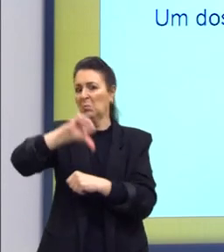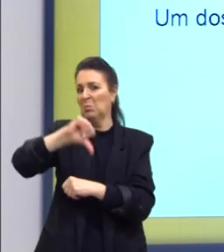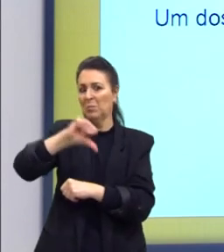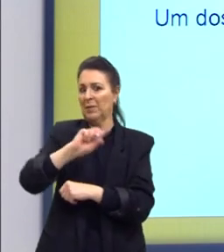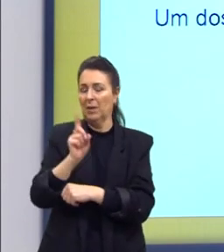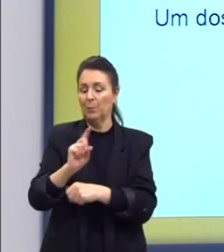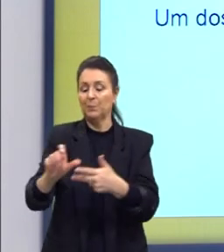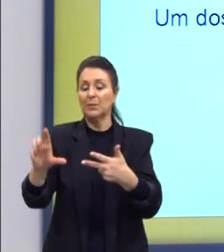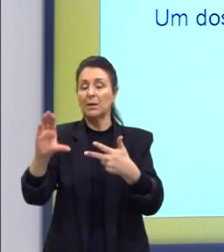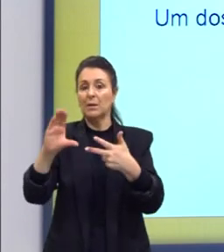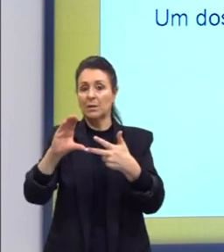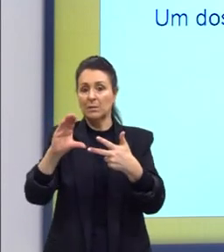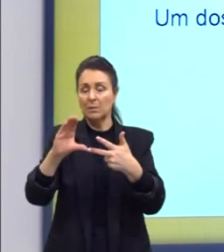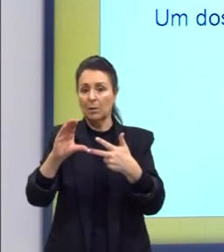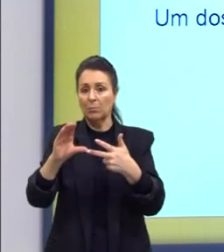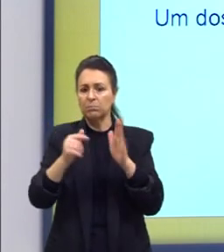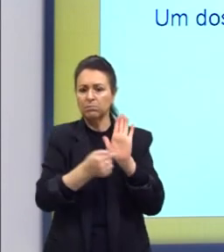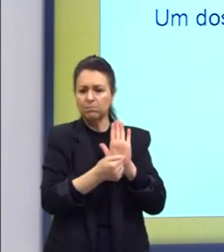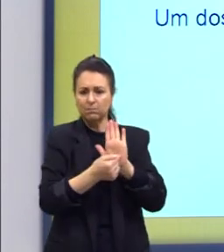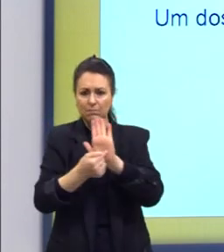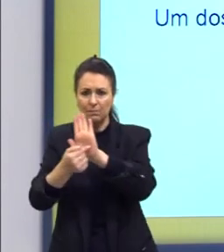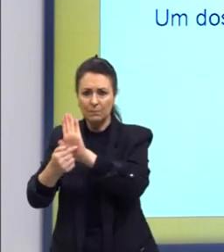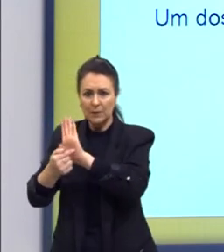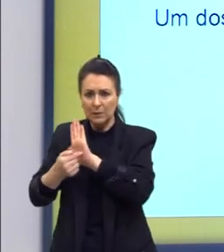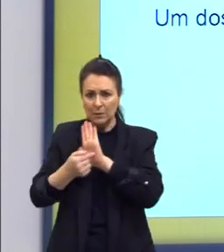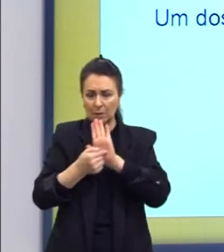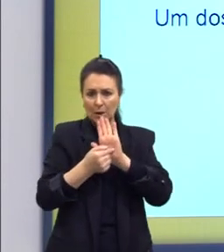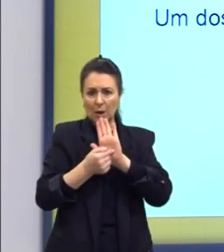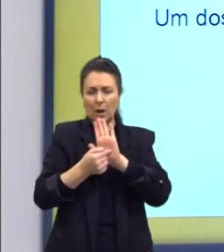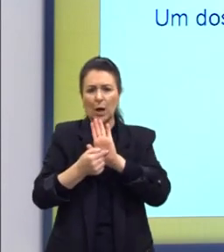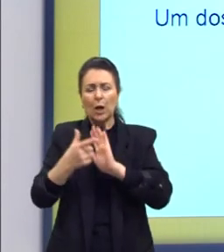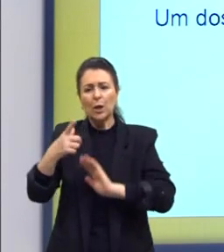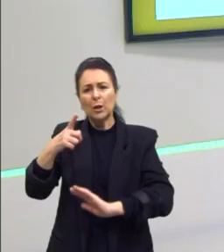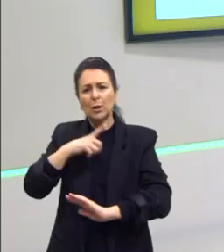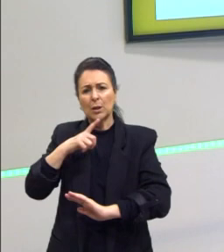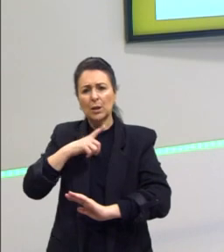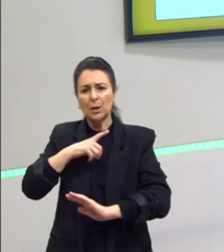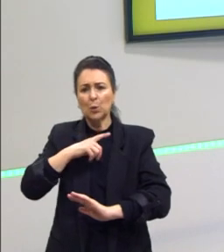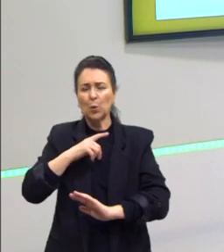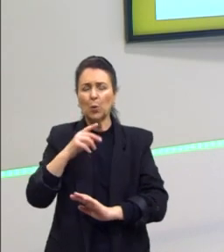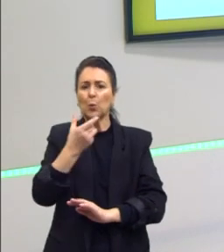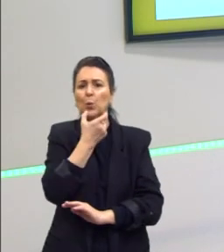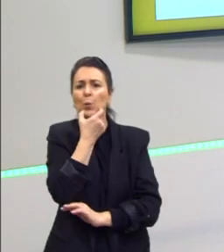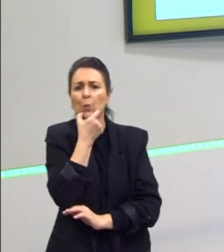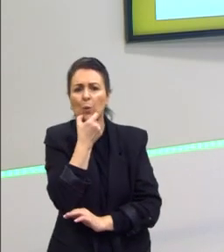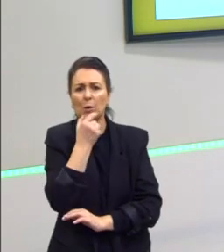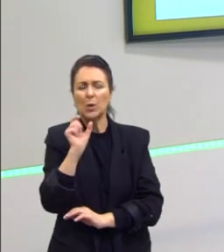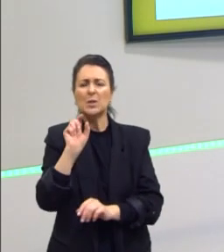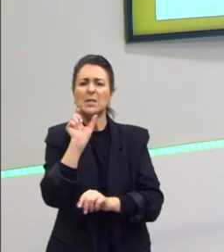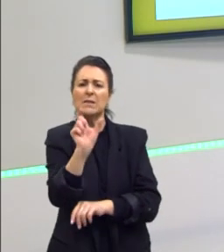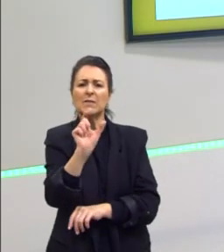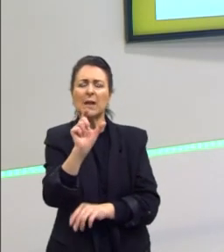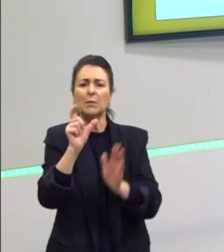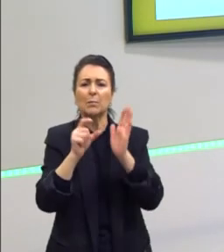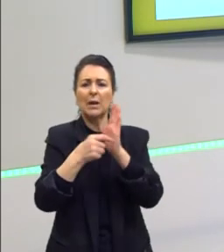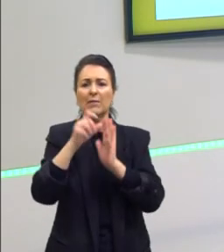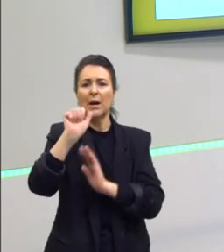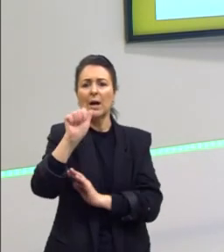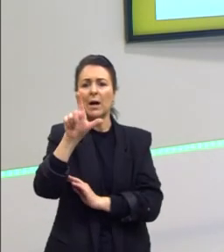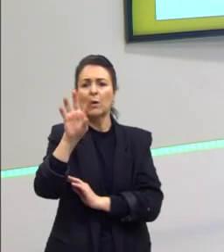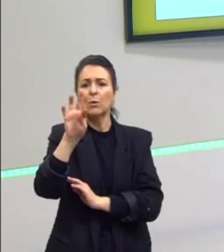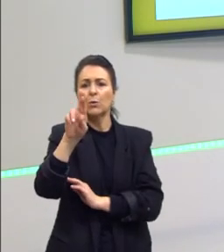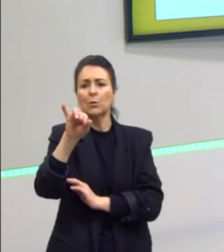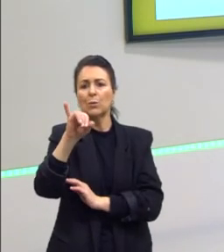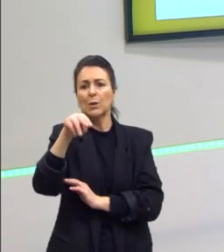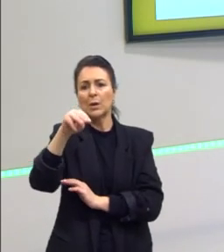Opção C, manifestação do altruísmo britânico. Então, o que é altruísmo? É quando você quer o bem de uma